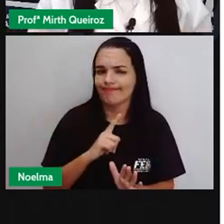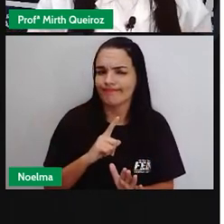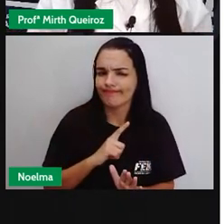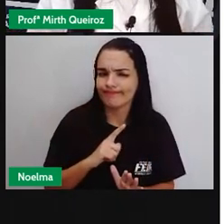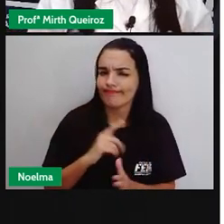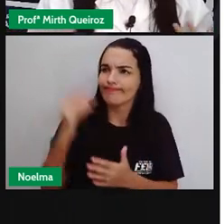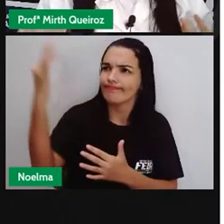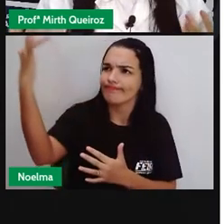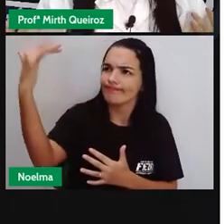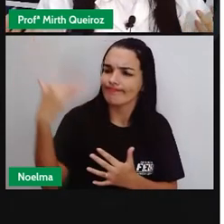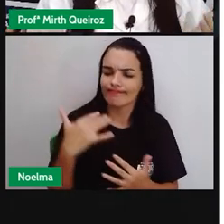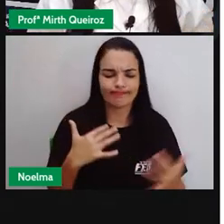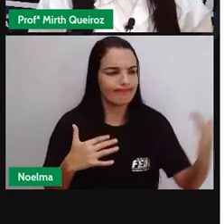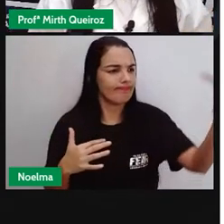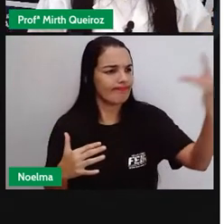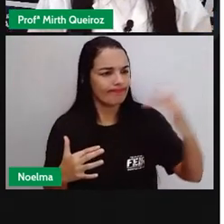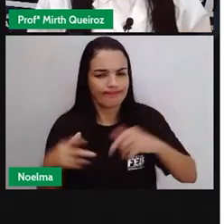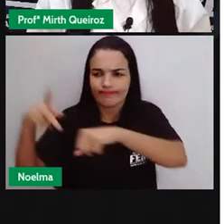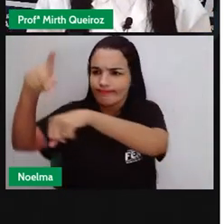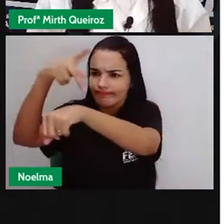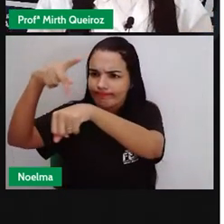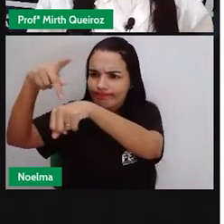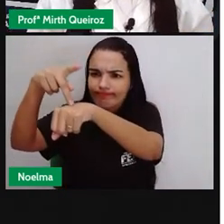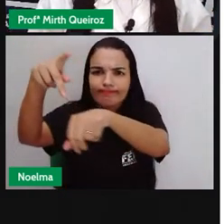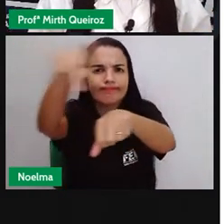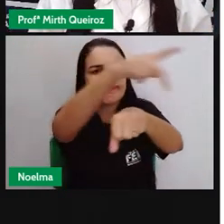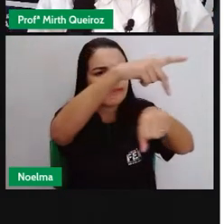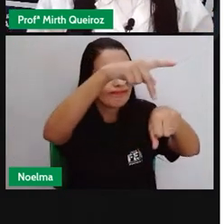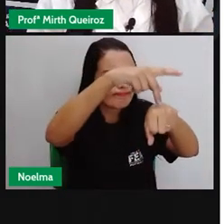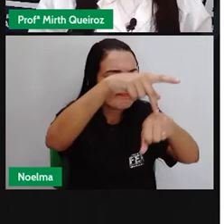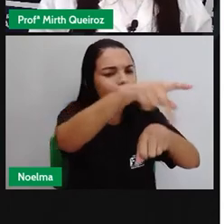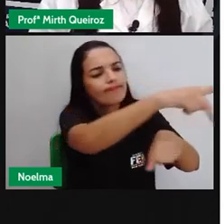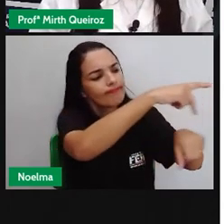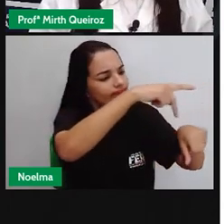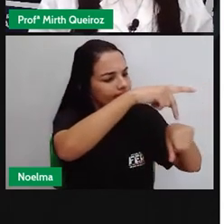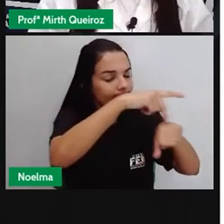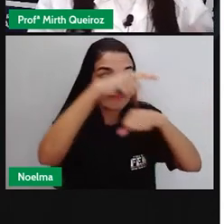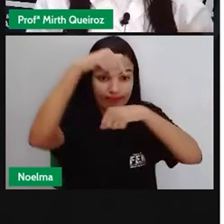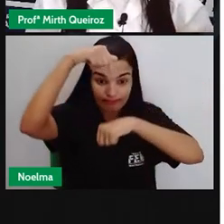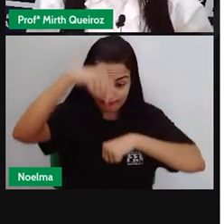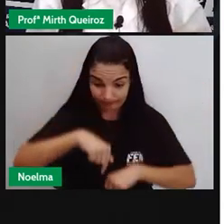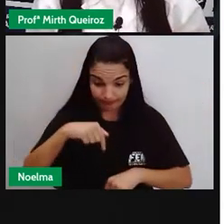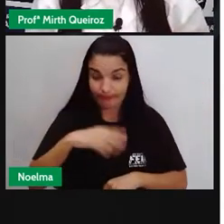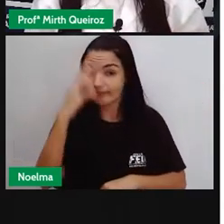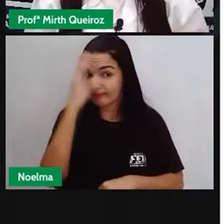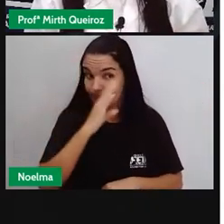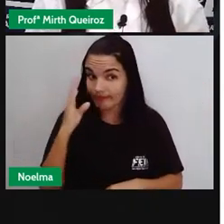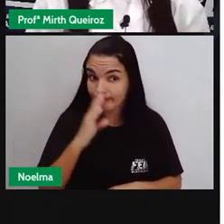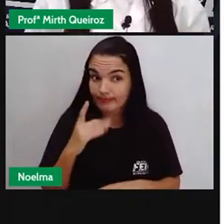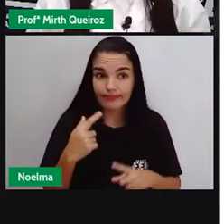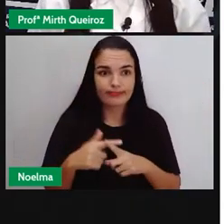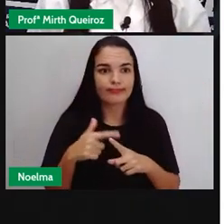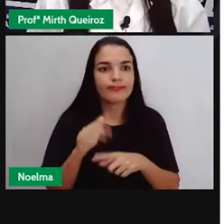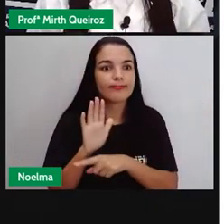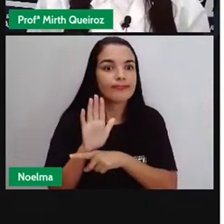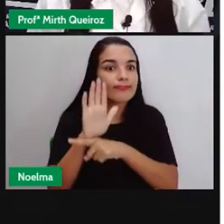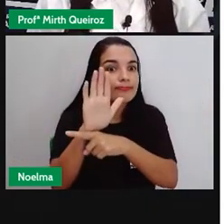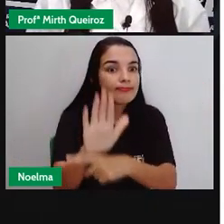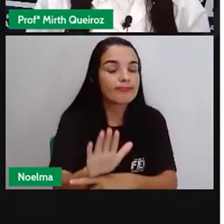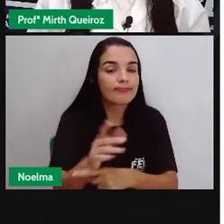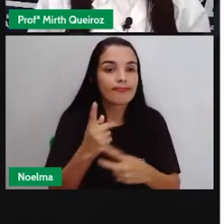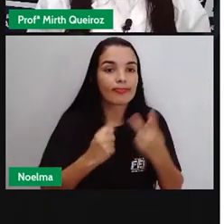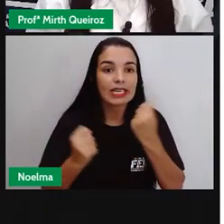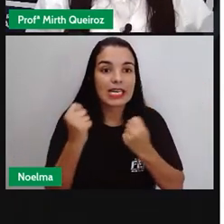desses imigrantes, né? Pessoas que vinham de outros países para ajudar na economia do país,